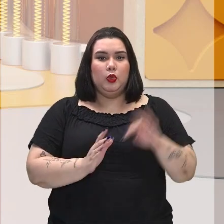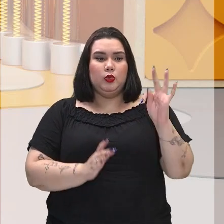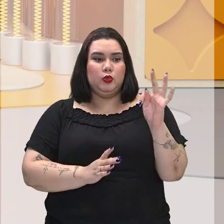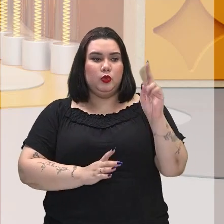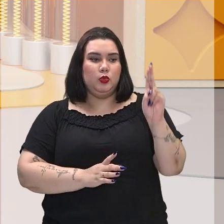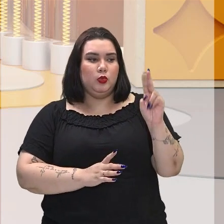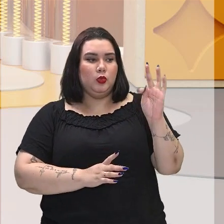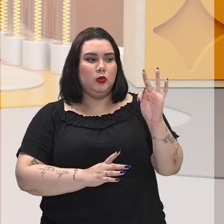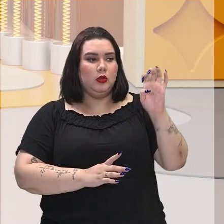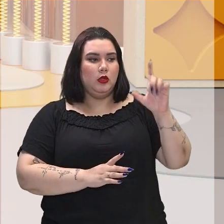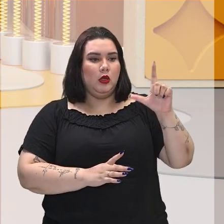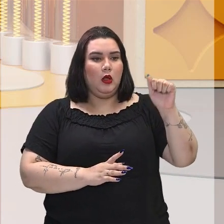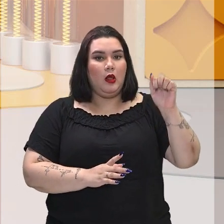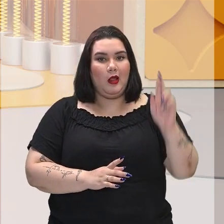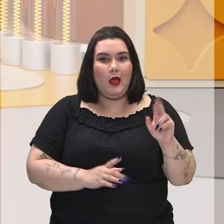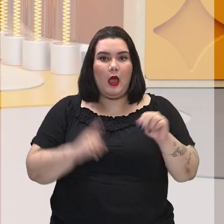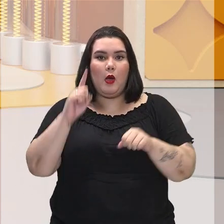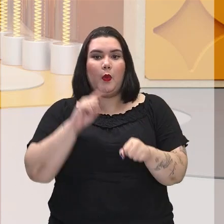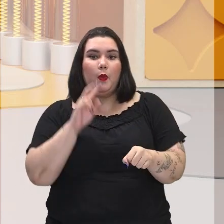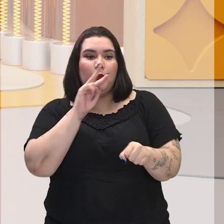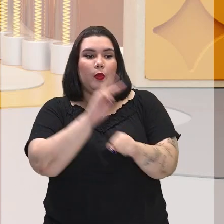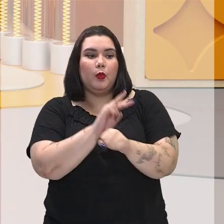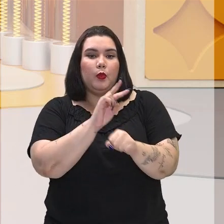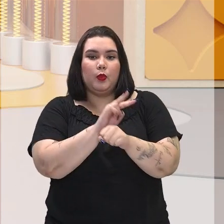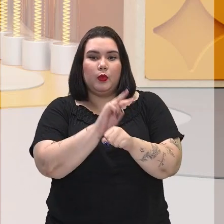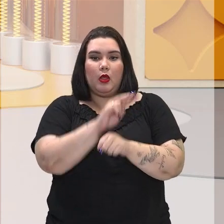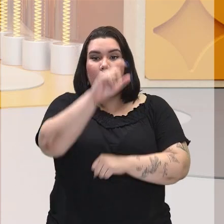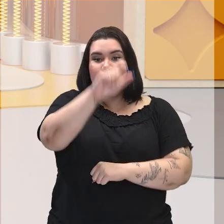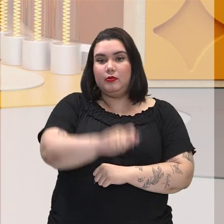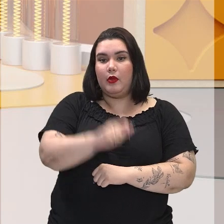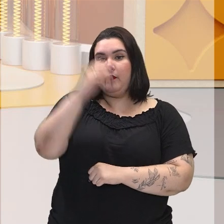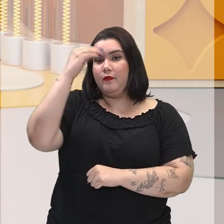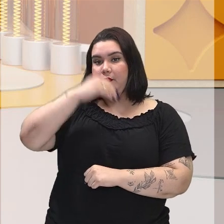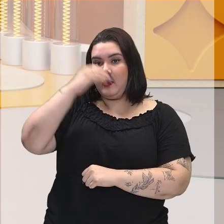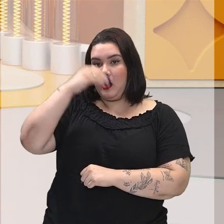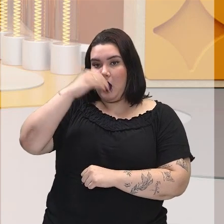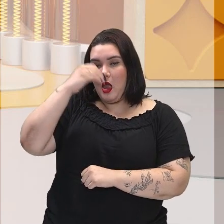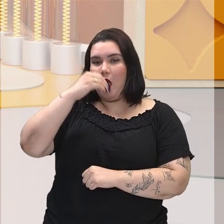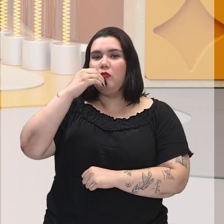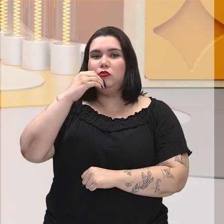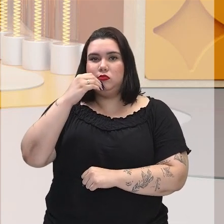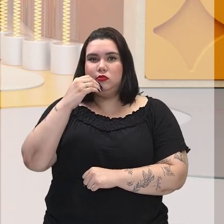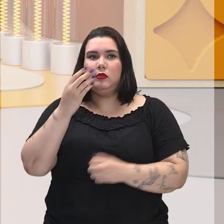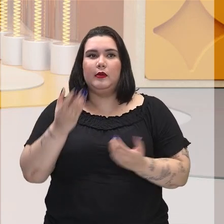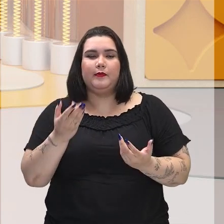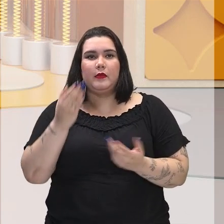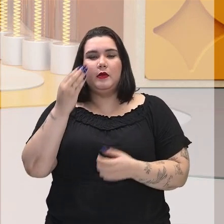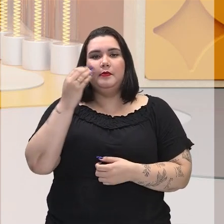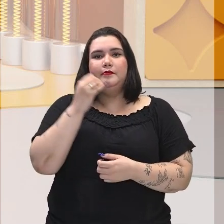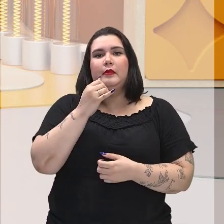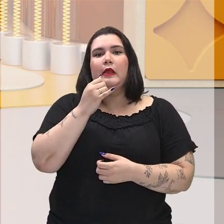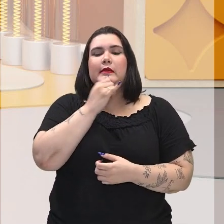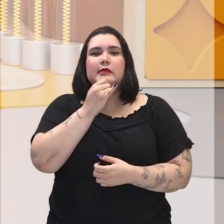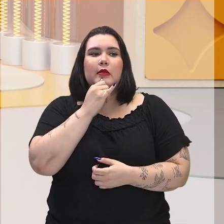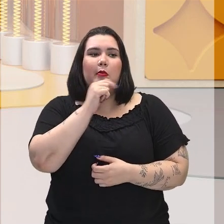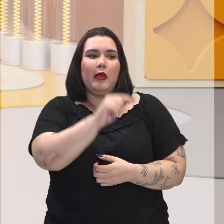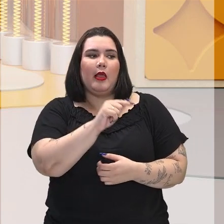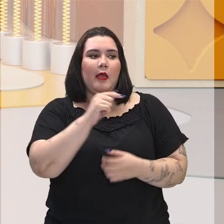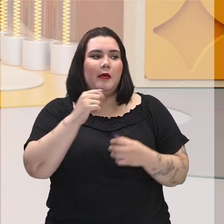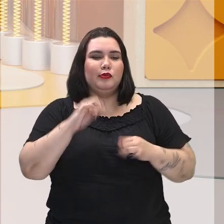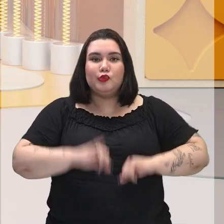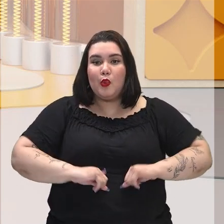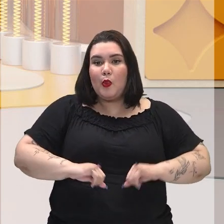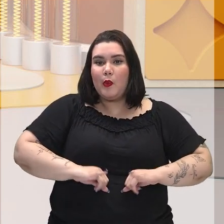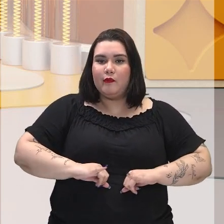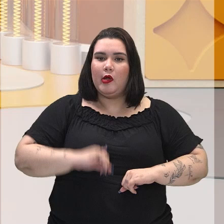alguém, é você proteger alguém que é mais fraco de alguma situação, que pode ser perigosa para essa pessoa.